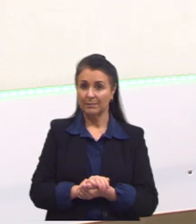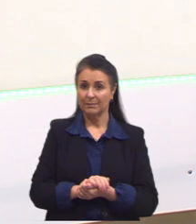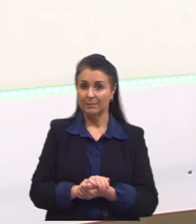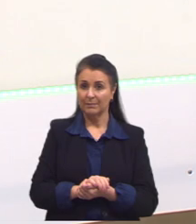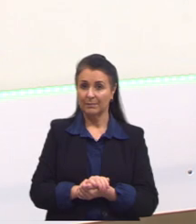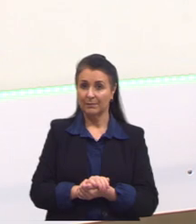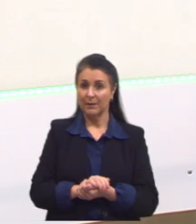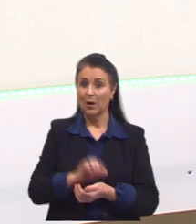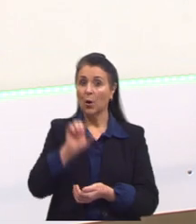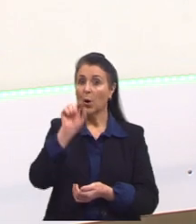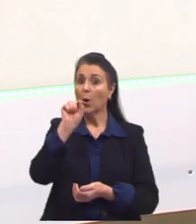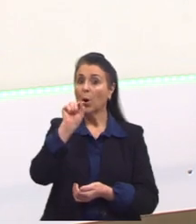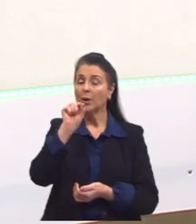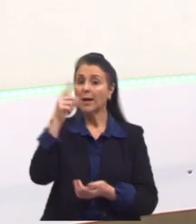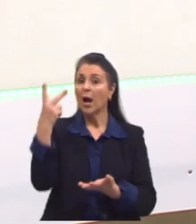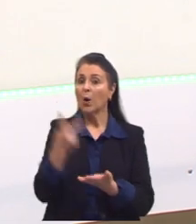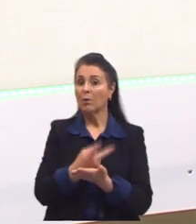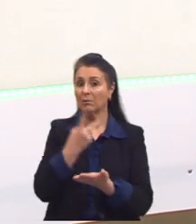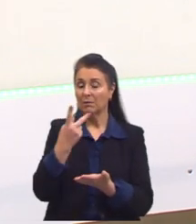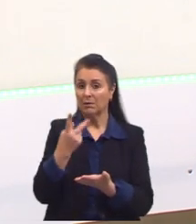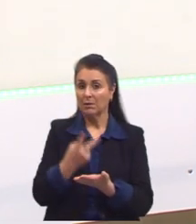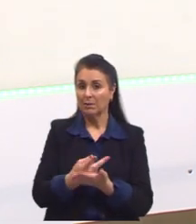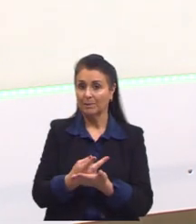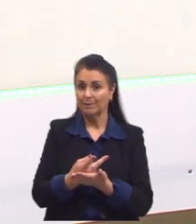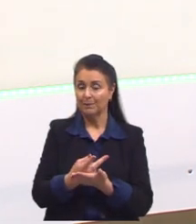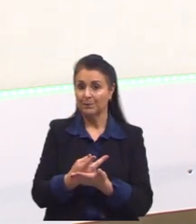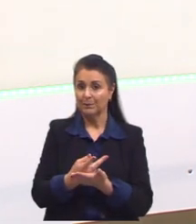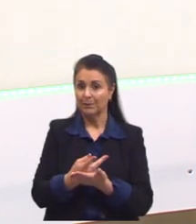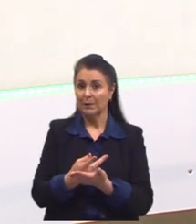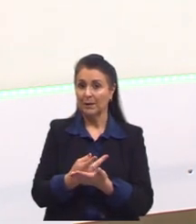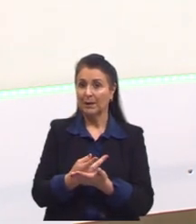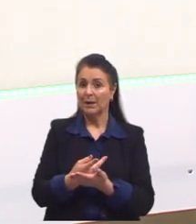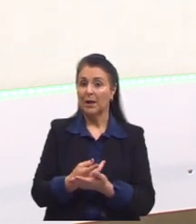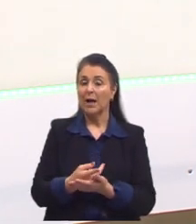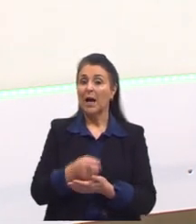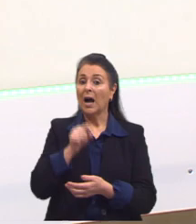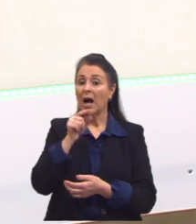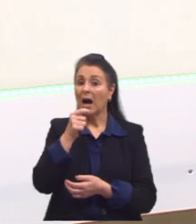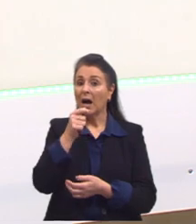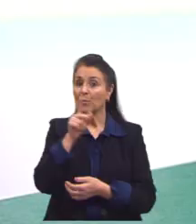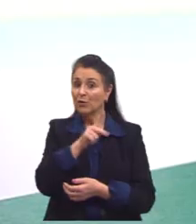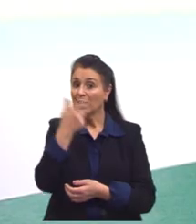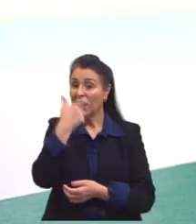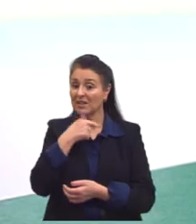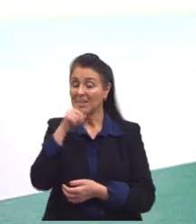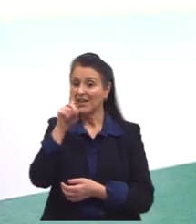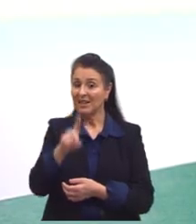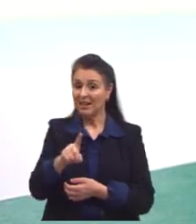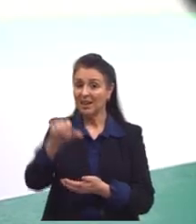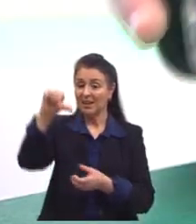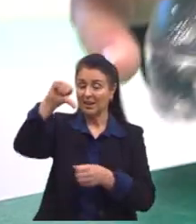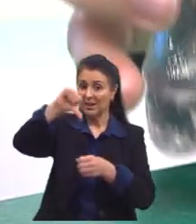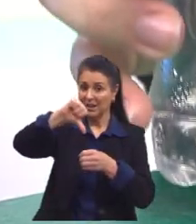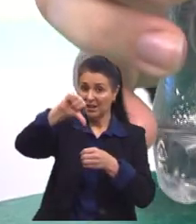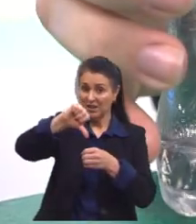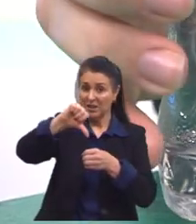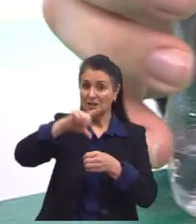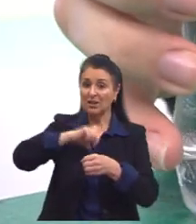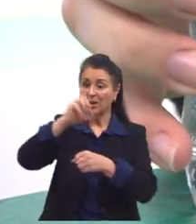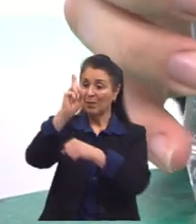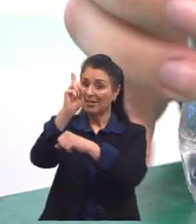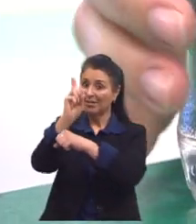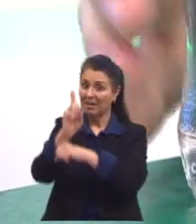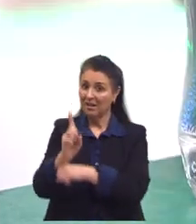gente, o que aconteceu aqui? Provavelmente, esse detergente aqui que eu estou usando, ele é um detergente com a densidade muito